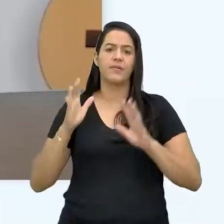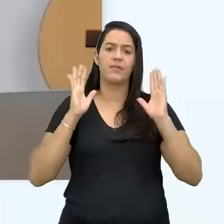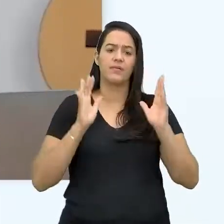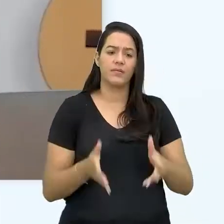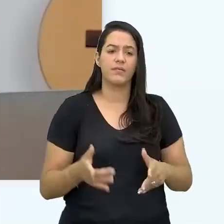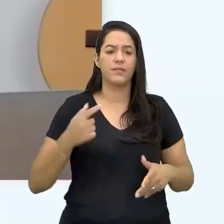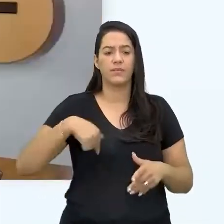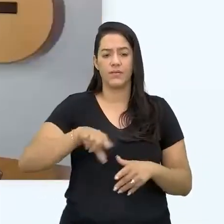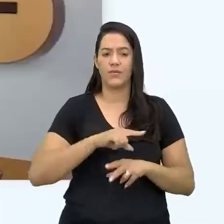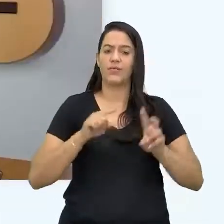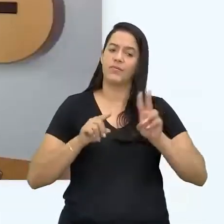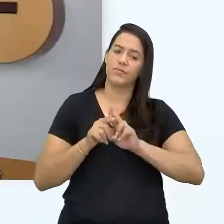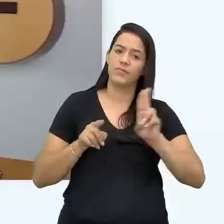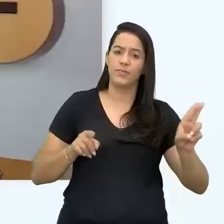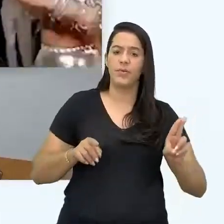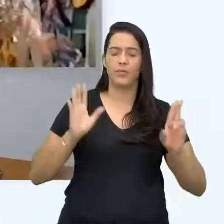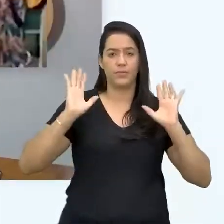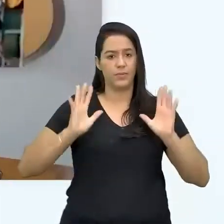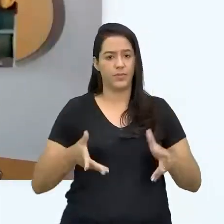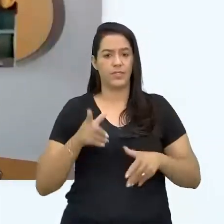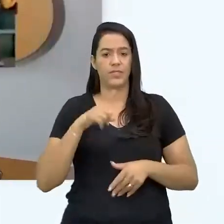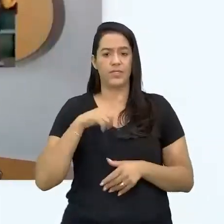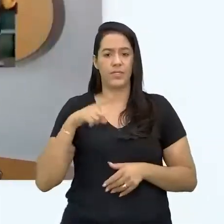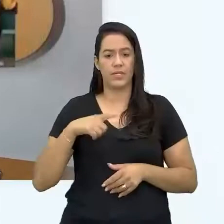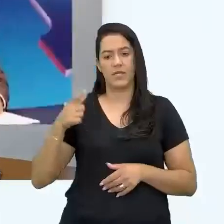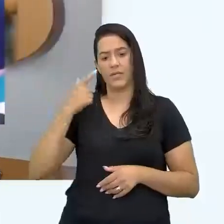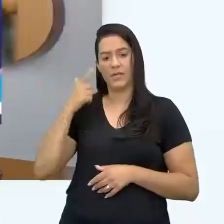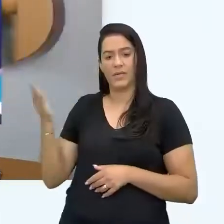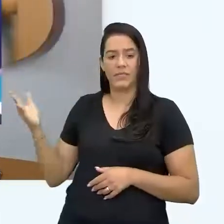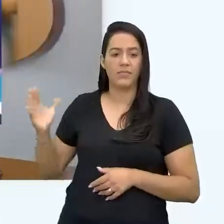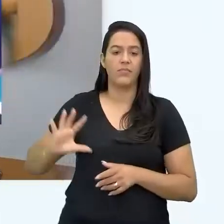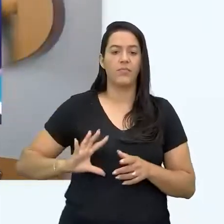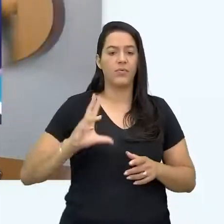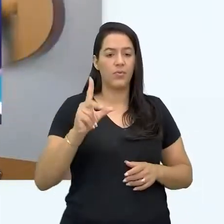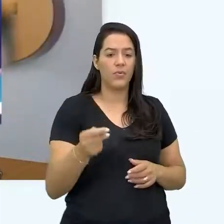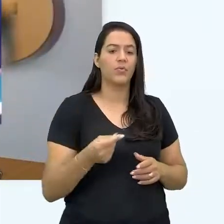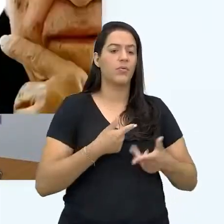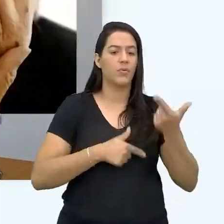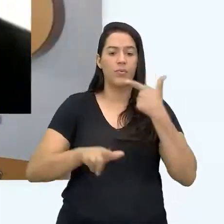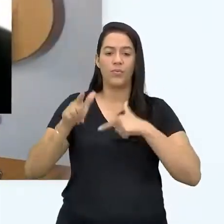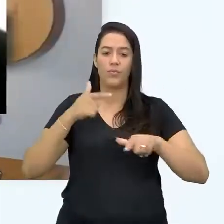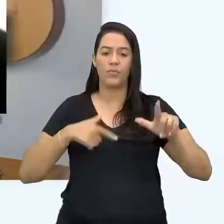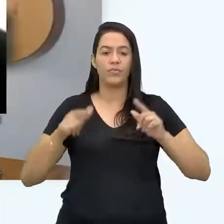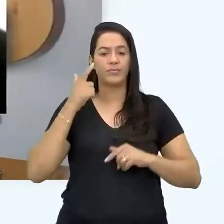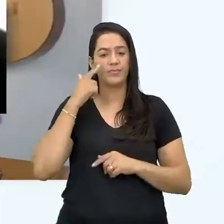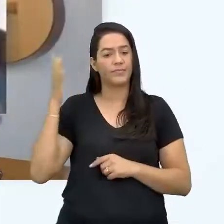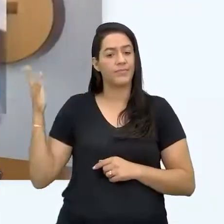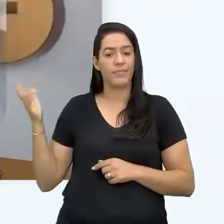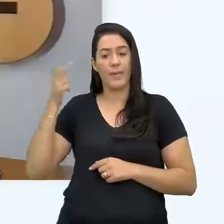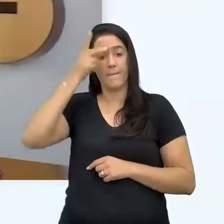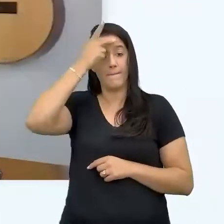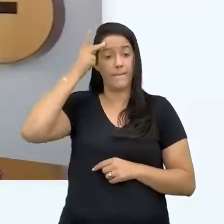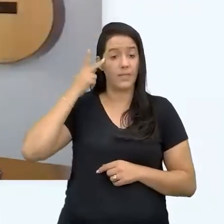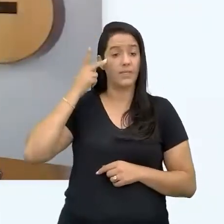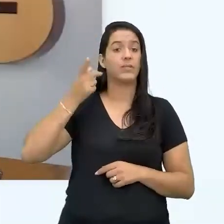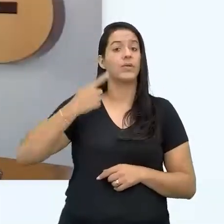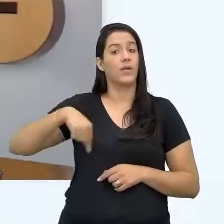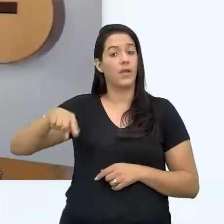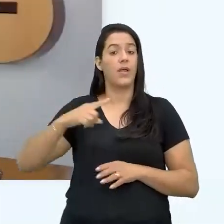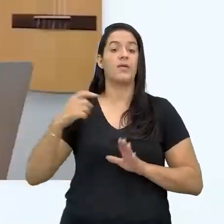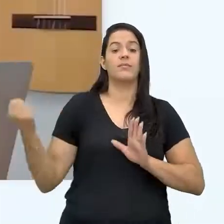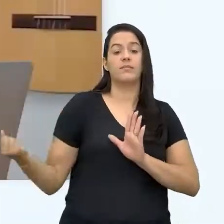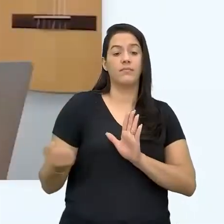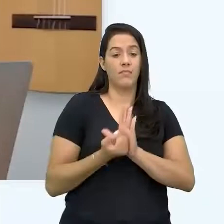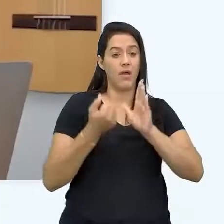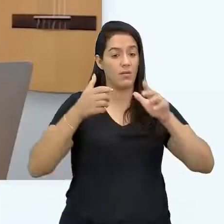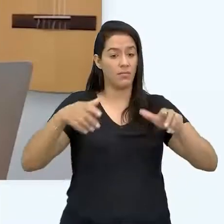Talvez não com este nome. De Carmen Miranda, Cid Moreira, passando por Oscar Niemeyer. Essas pessoas, elas deram marcas